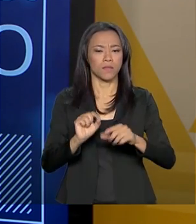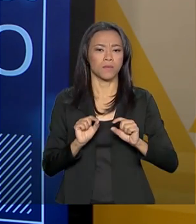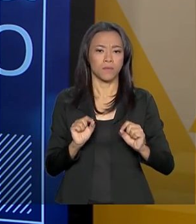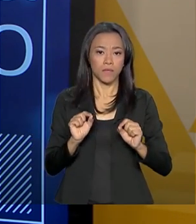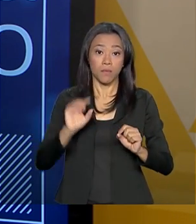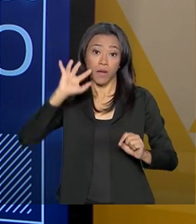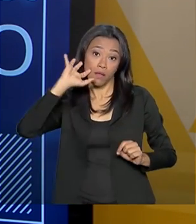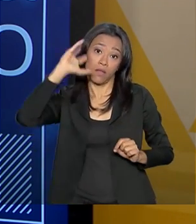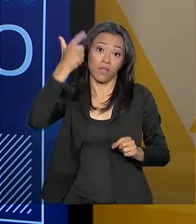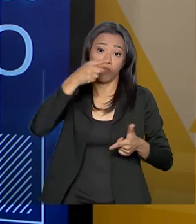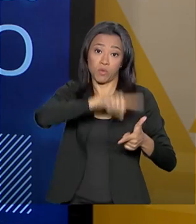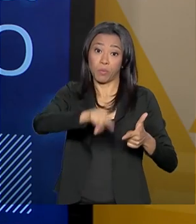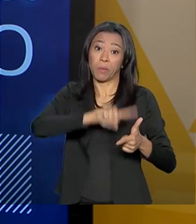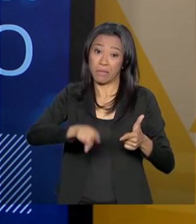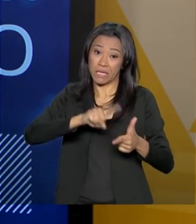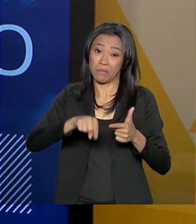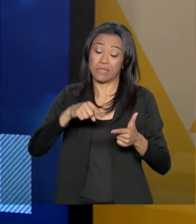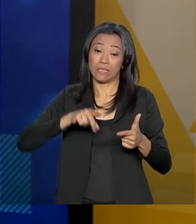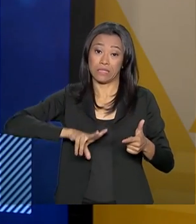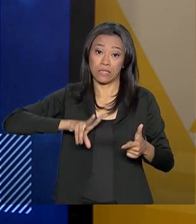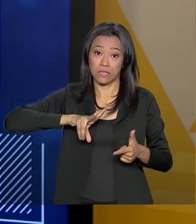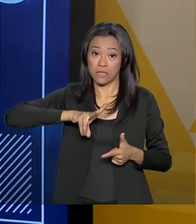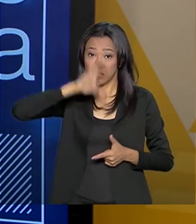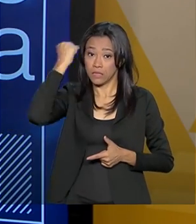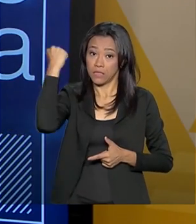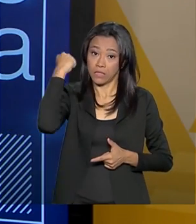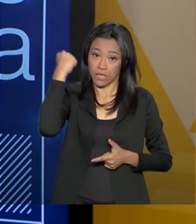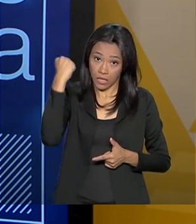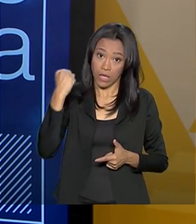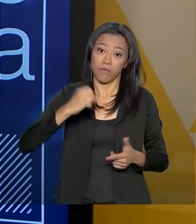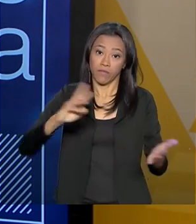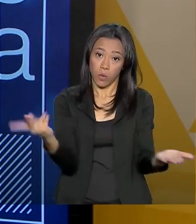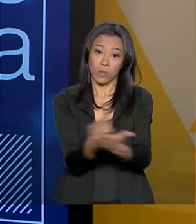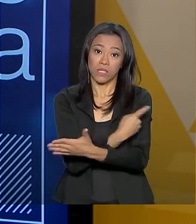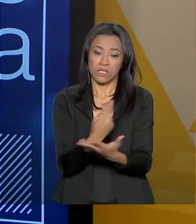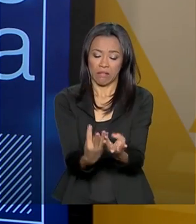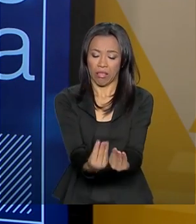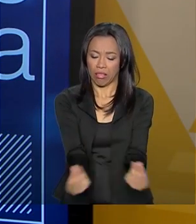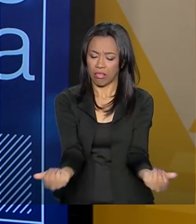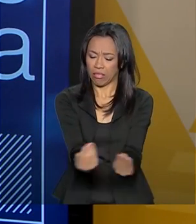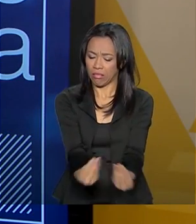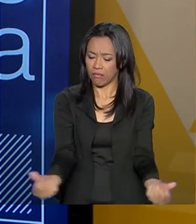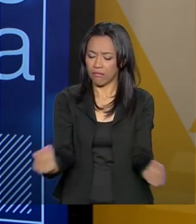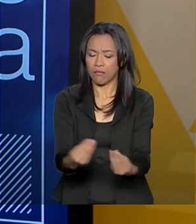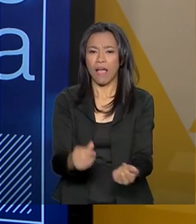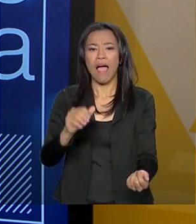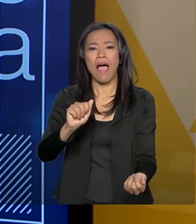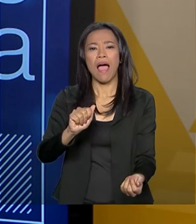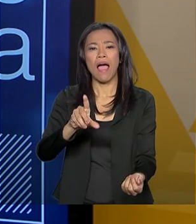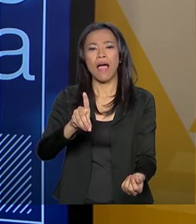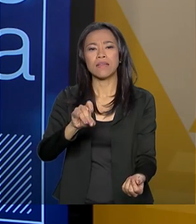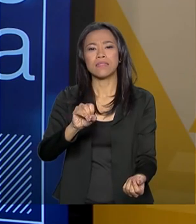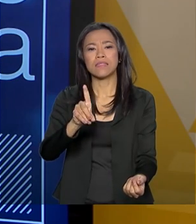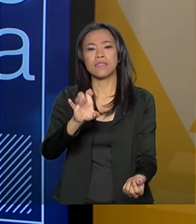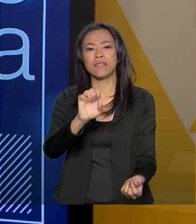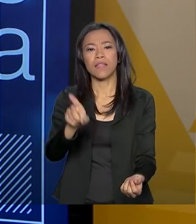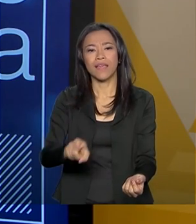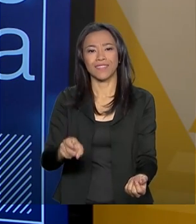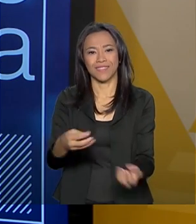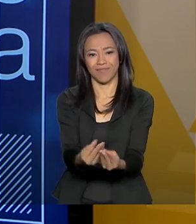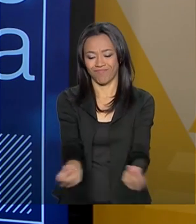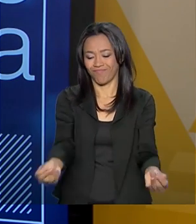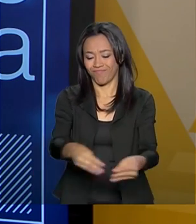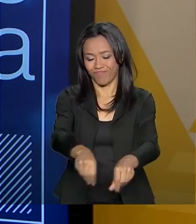resolver os problemas sérios de acidez do solo e alta toxicidade de alumínio. As terras aqui